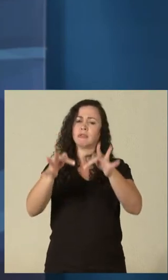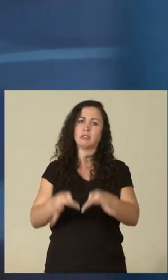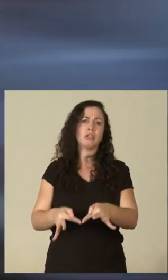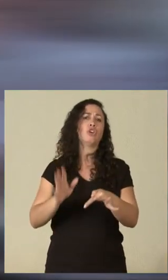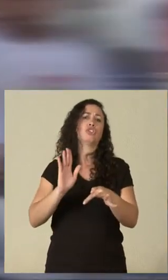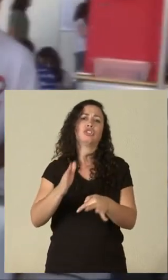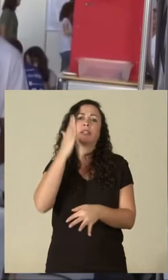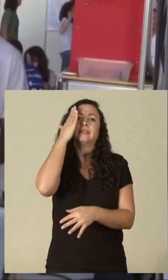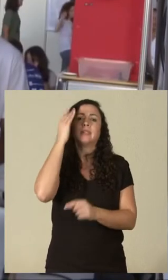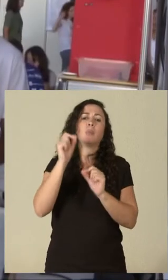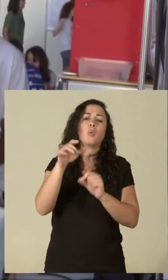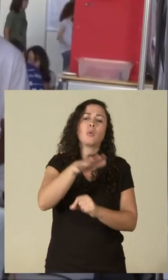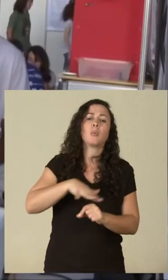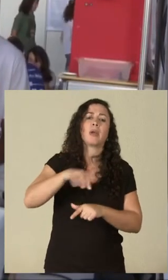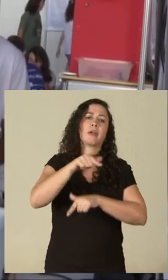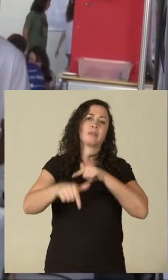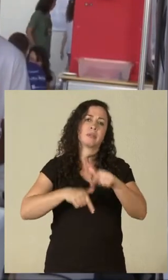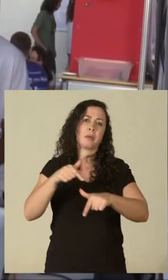desse mercado.